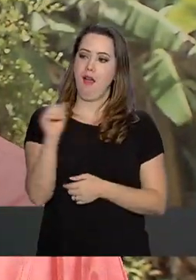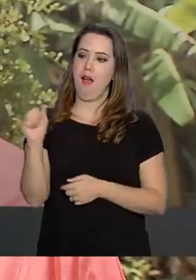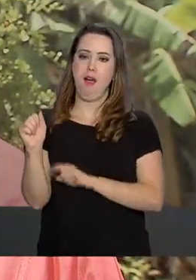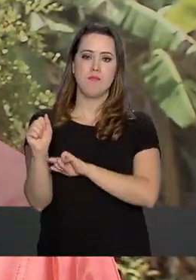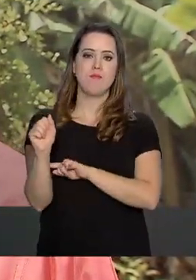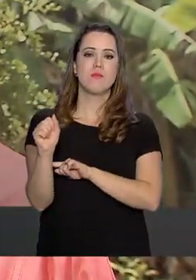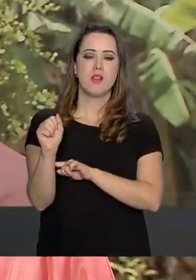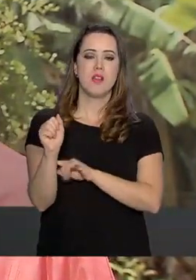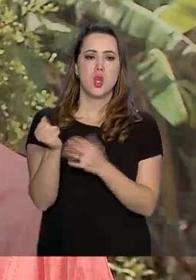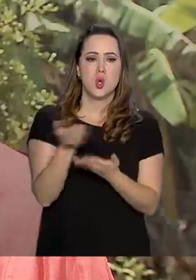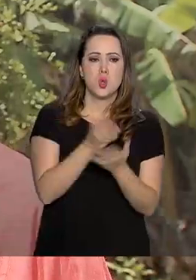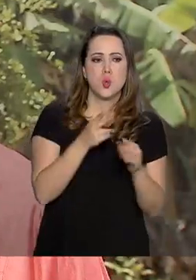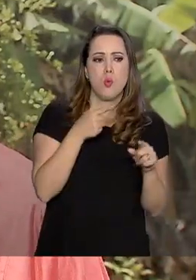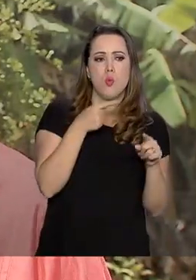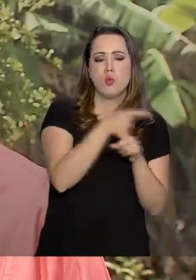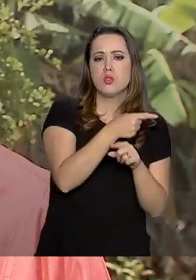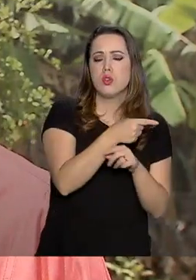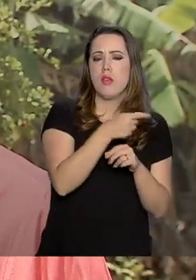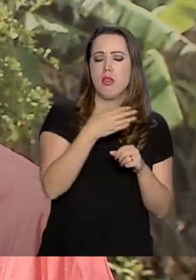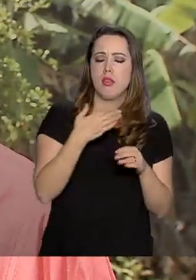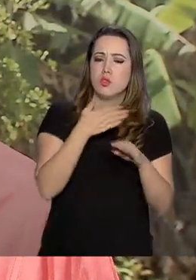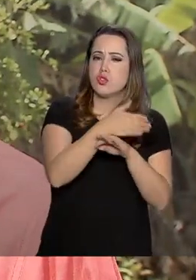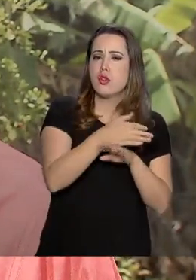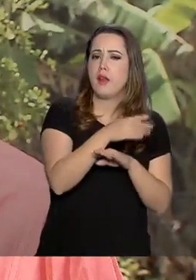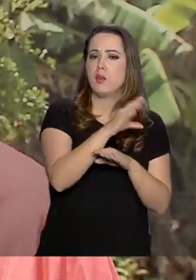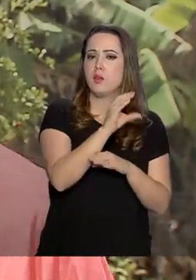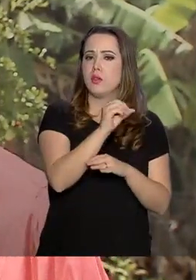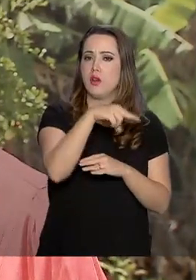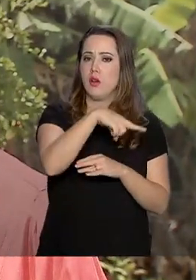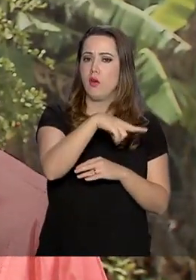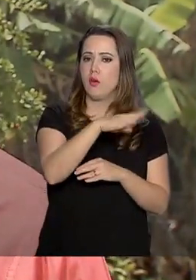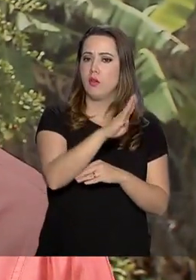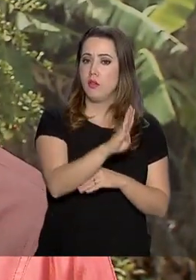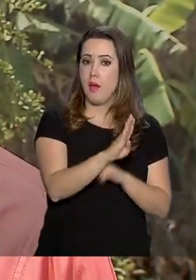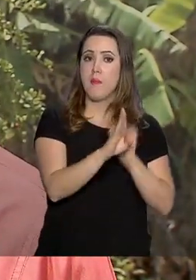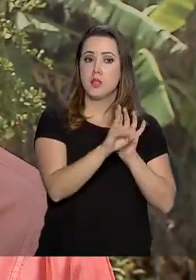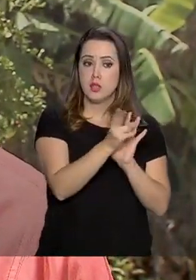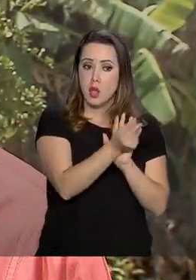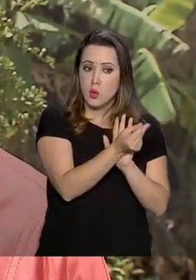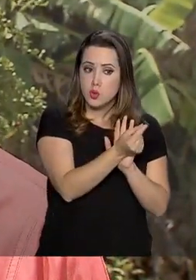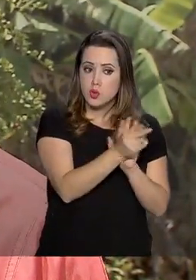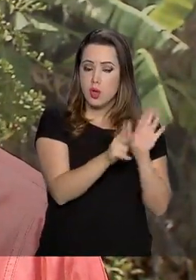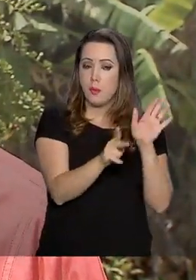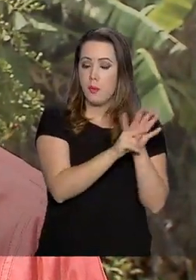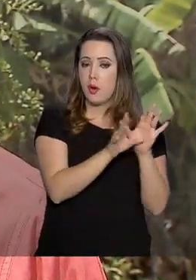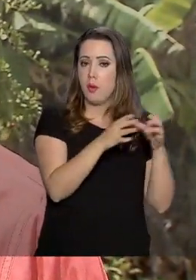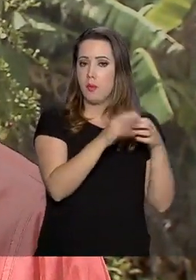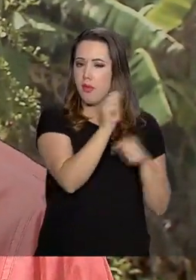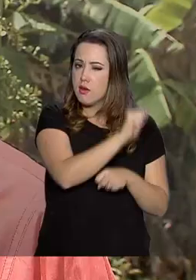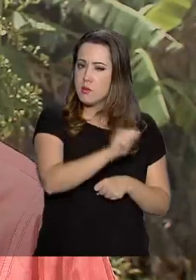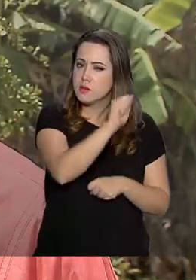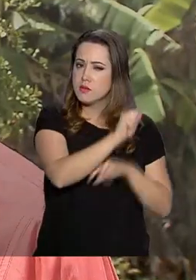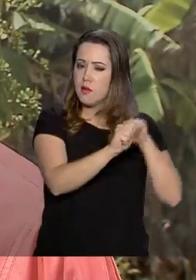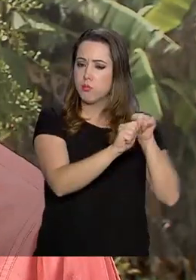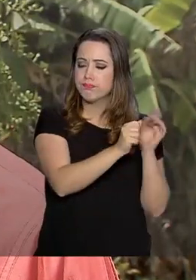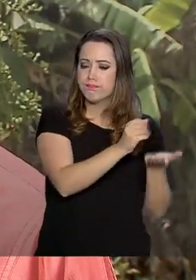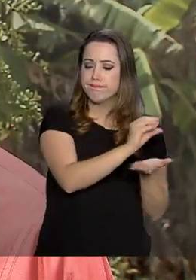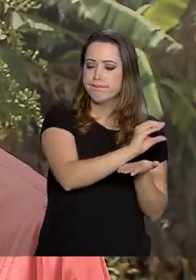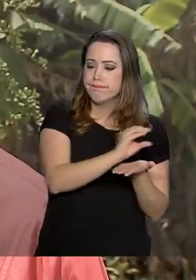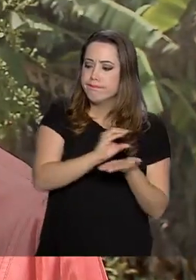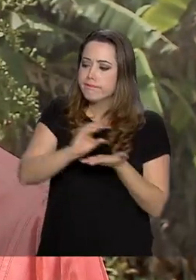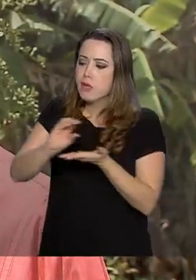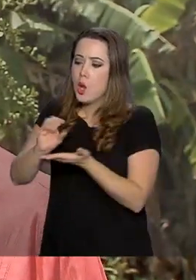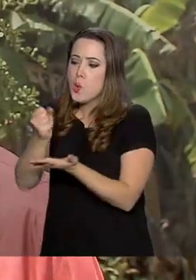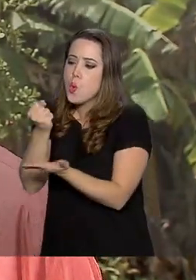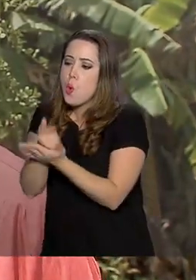direto com a Conab. A Conab tem esse recurso garantido, já depositado em uma conta bloqueada da associação. Esses